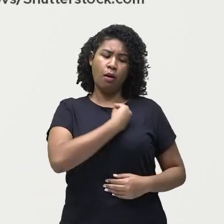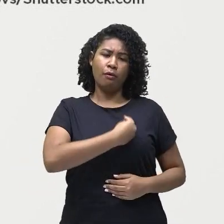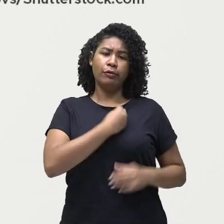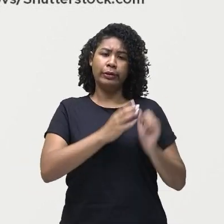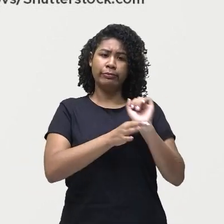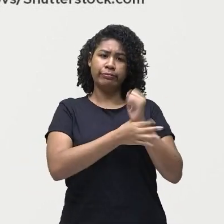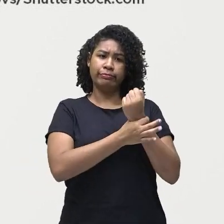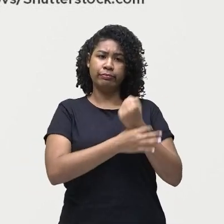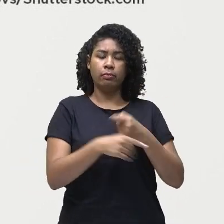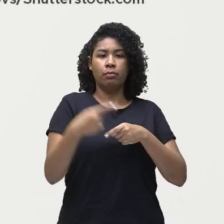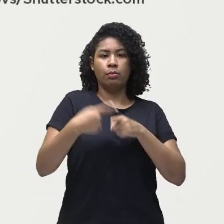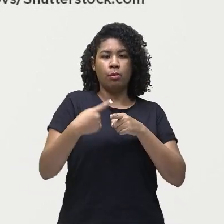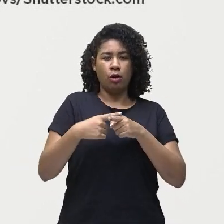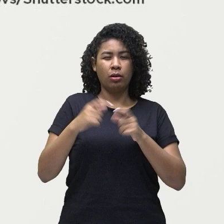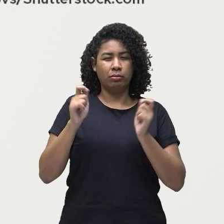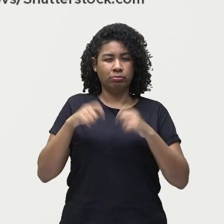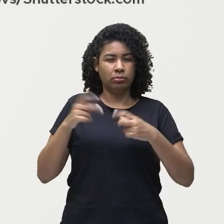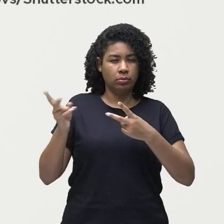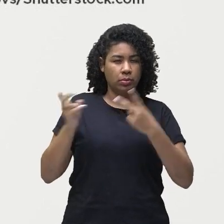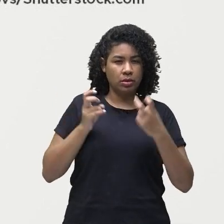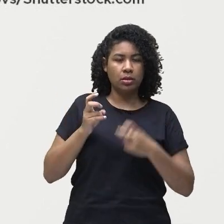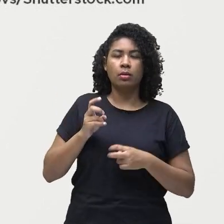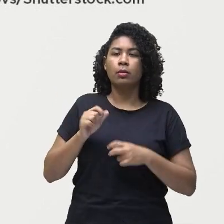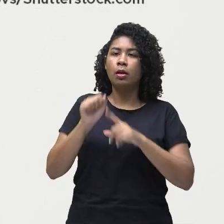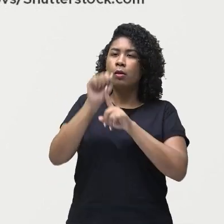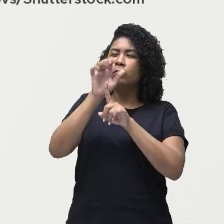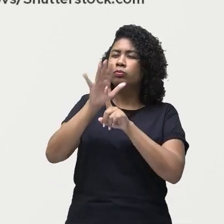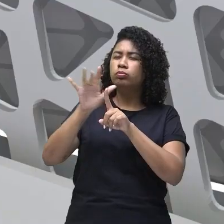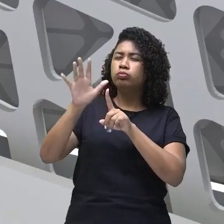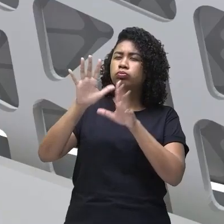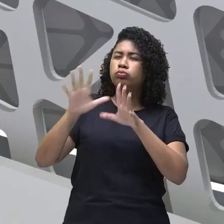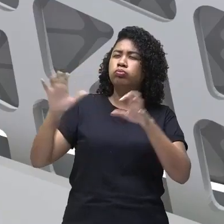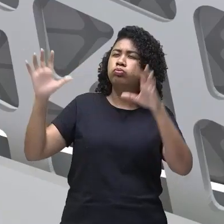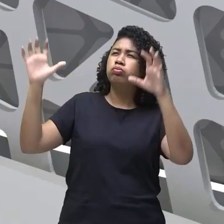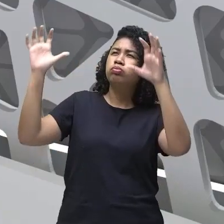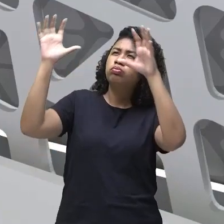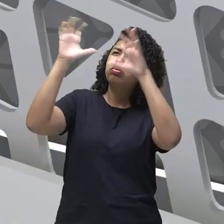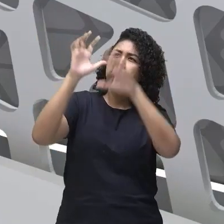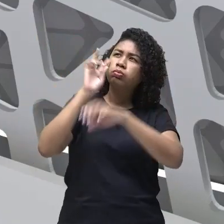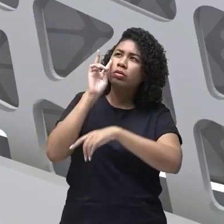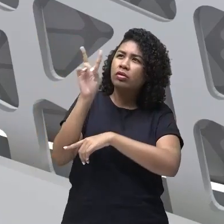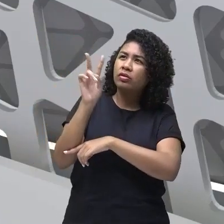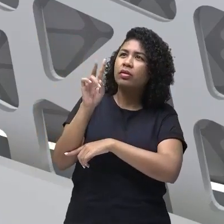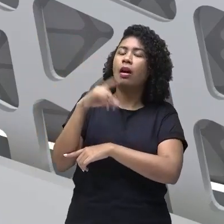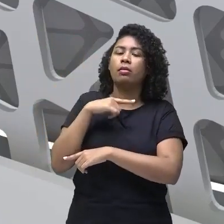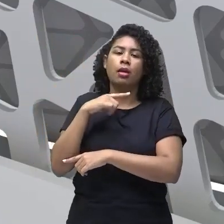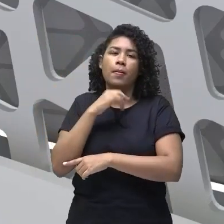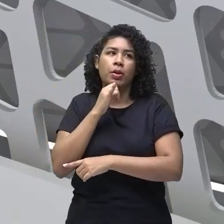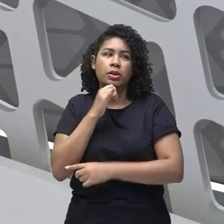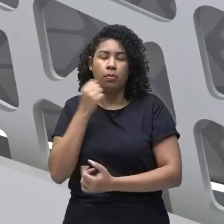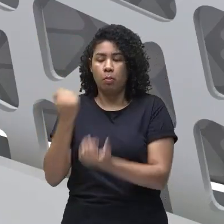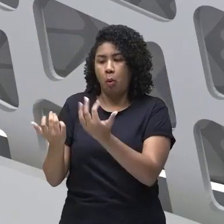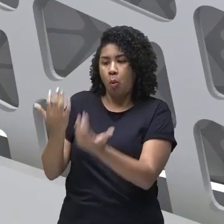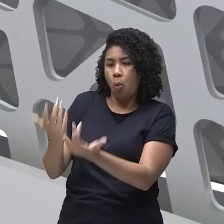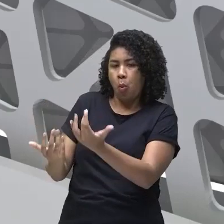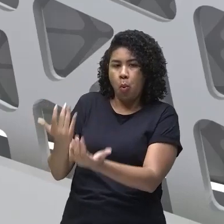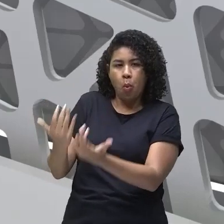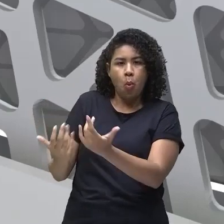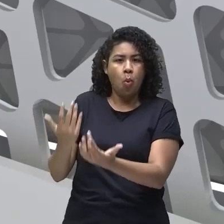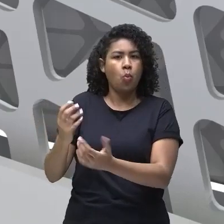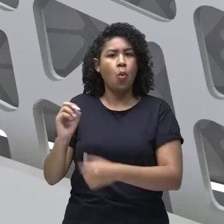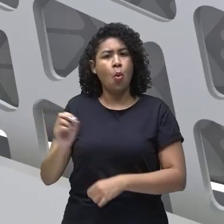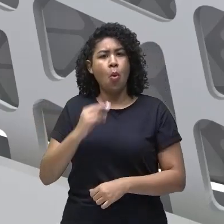Quando a gente vê uma fumaça, rapidinho, a fumaça, você tem uma queima, você vê alguma fumaça